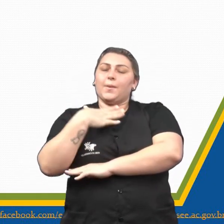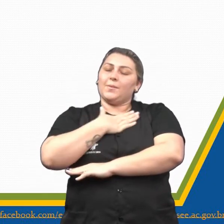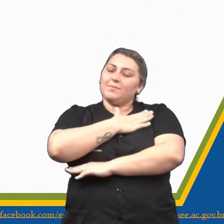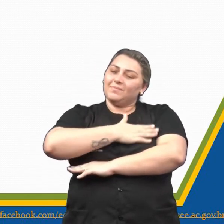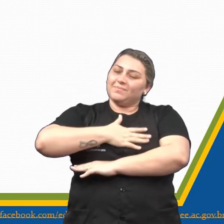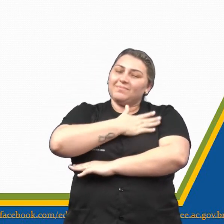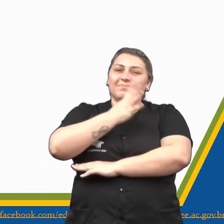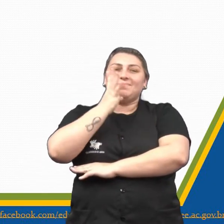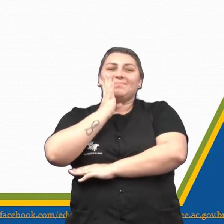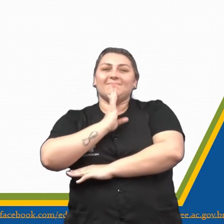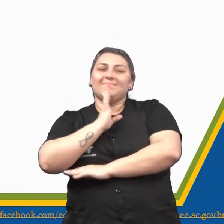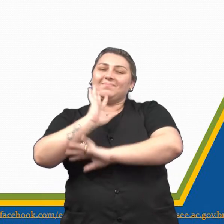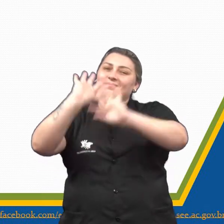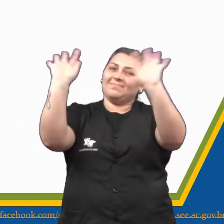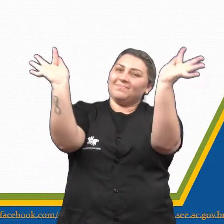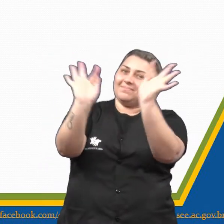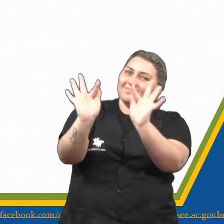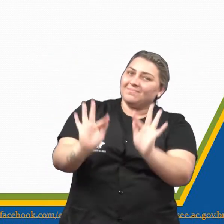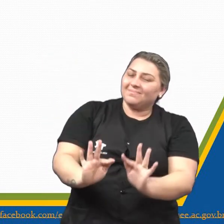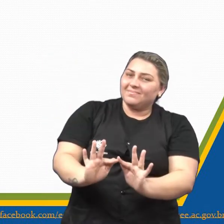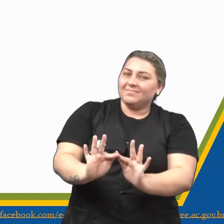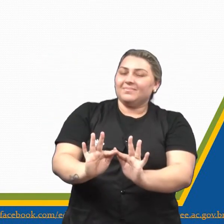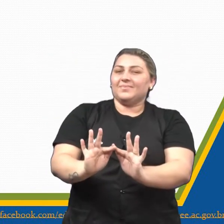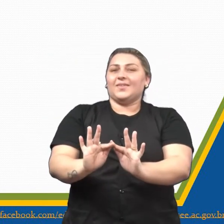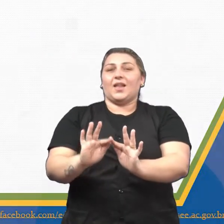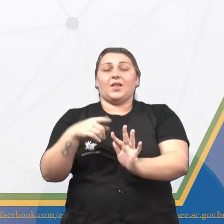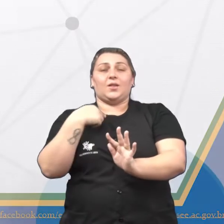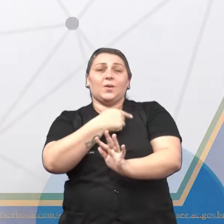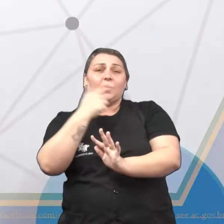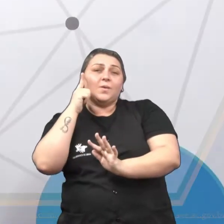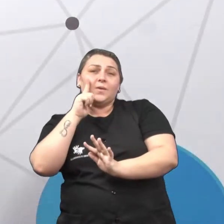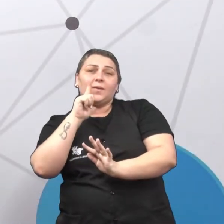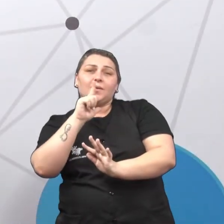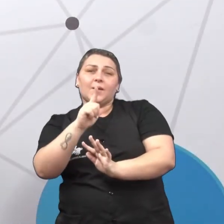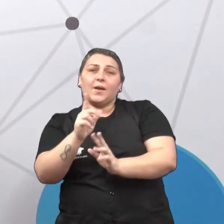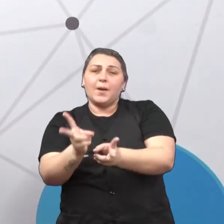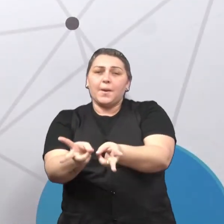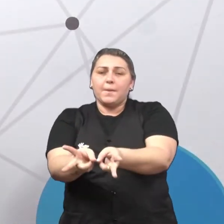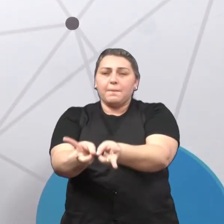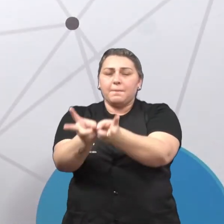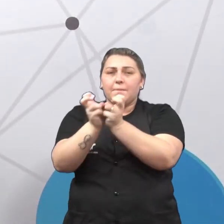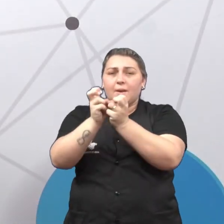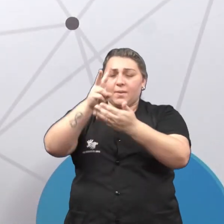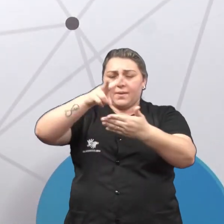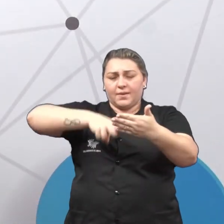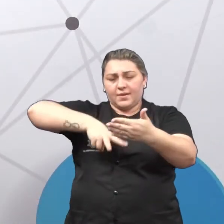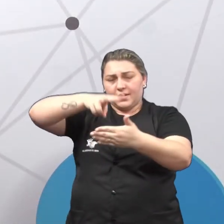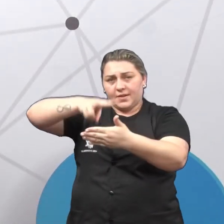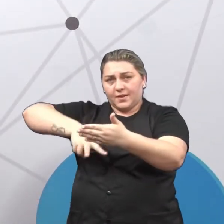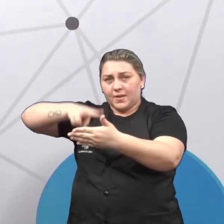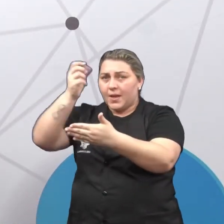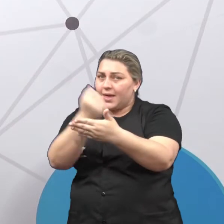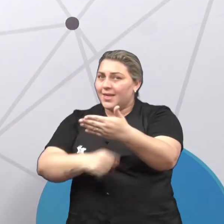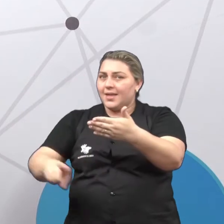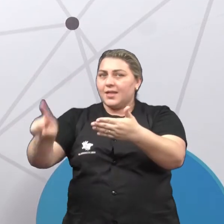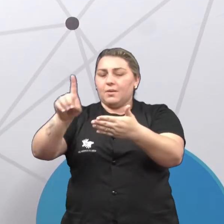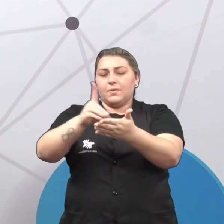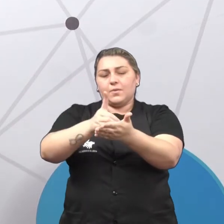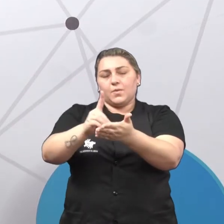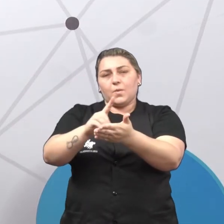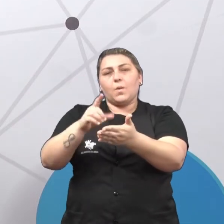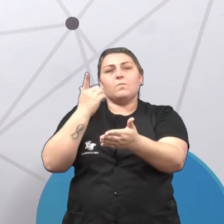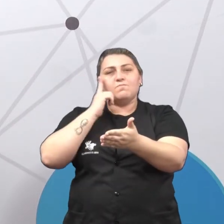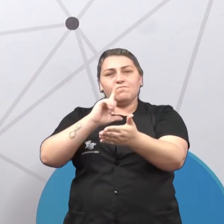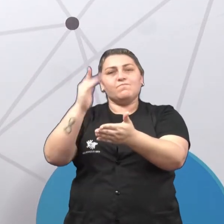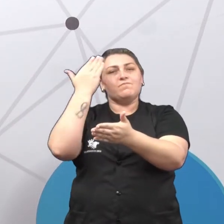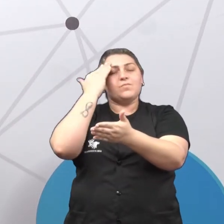Foi um dia legal, feliz, animado. E aí, ó, a gente consegue perceber que somente com a leitura, sem o auxílio dicionário, eu consigo entender